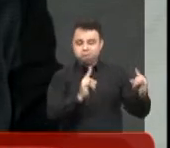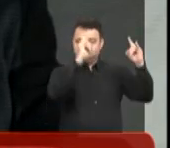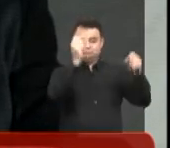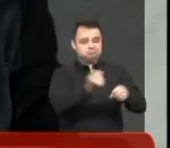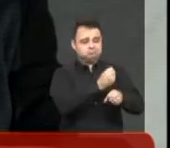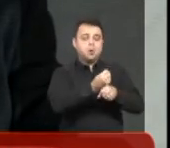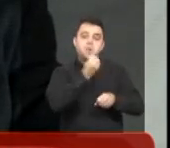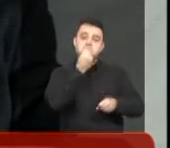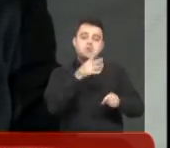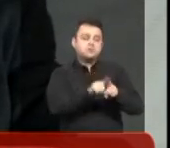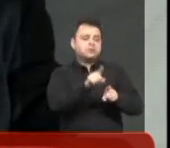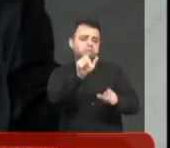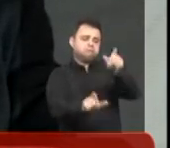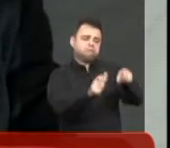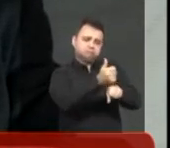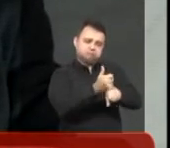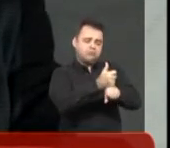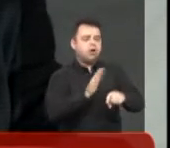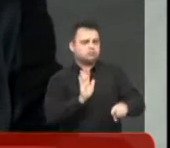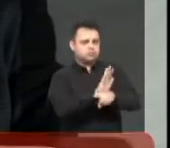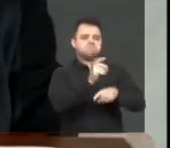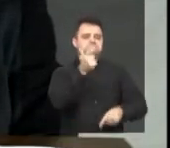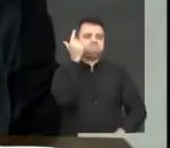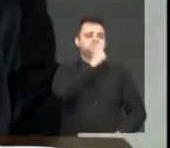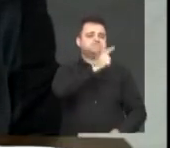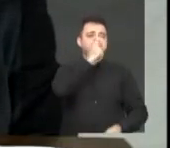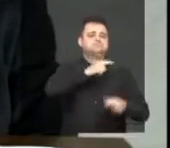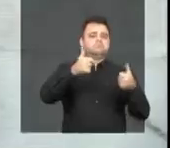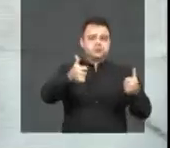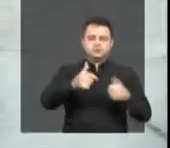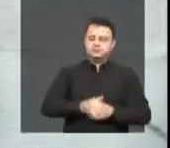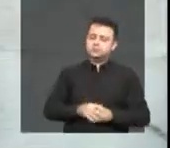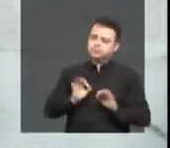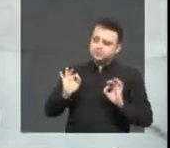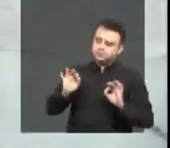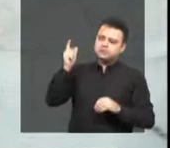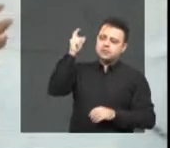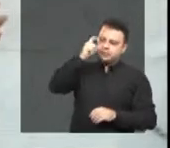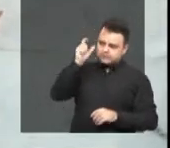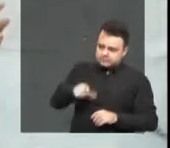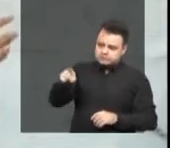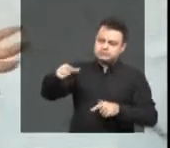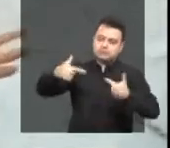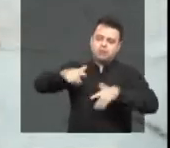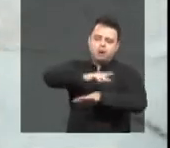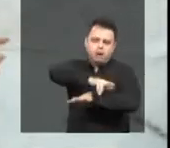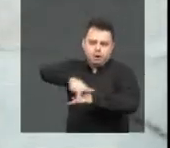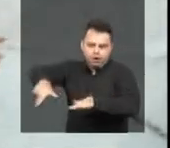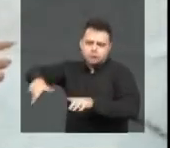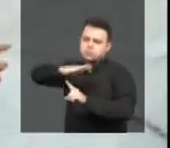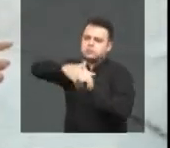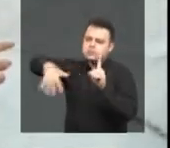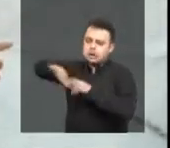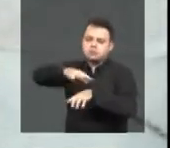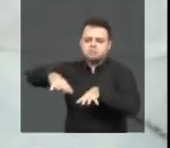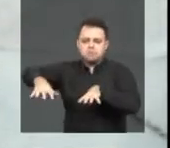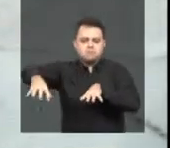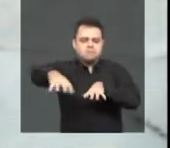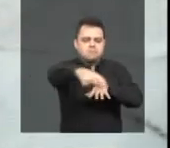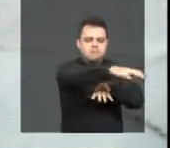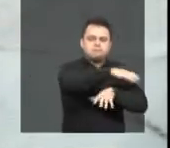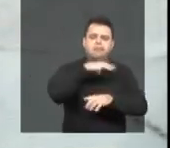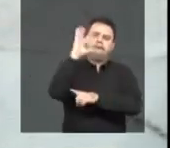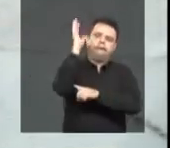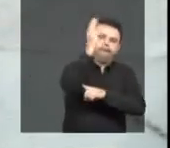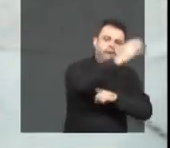além de beneficiar os profissionais que trabalham nesses locais. Perfeito. Bom, é interessante ver a sua atuação em diversos segmentos da sociedade. A